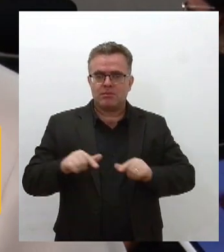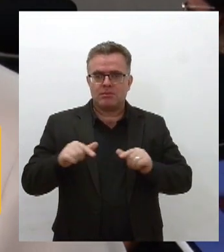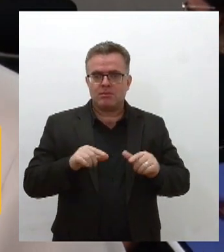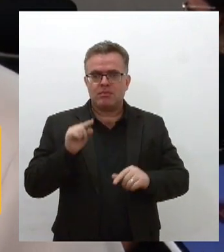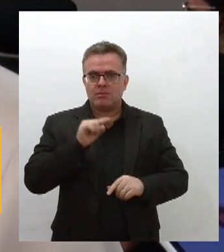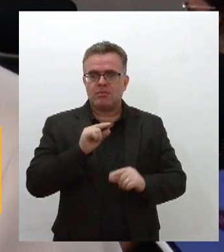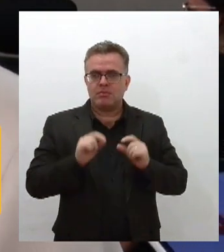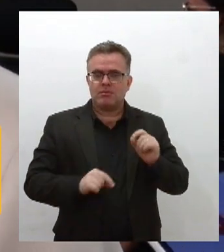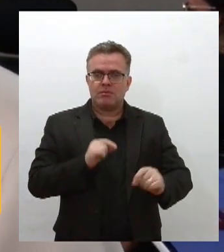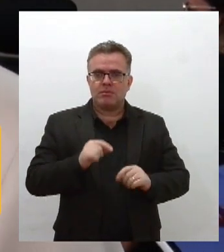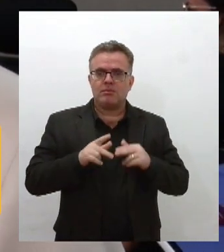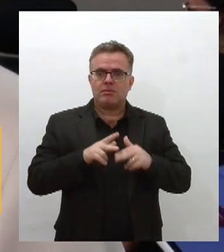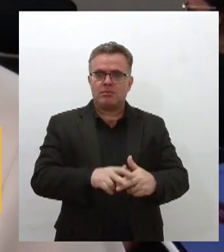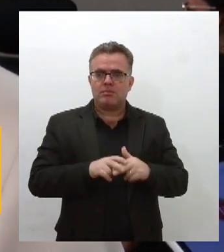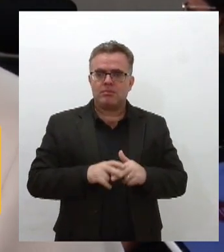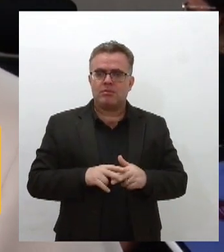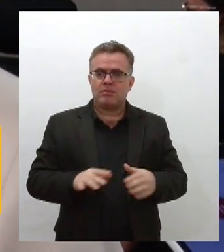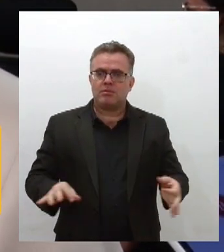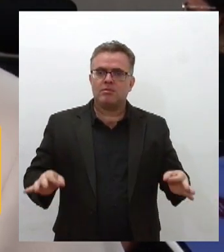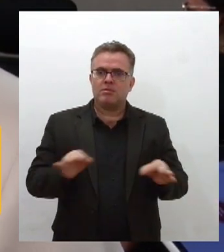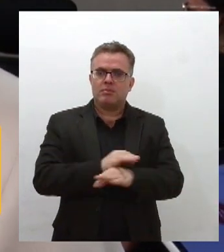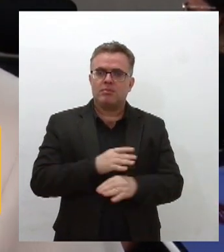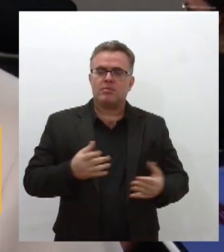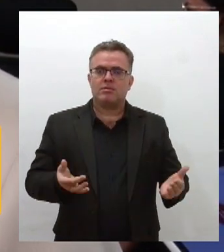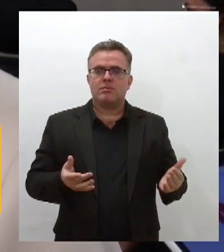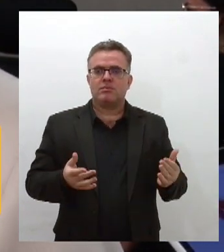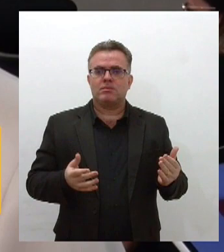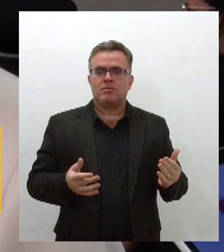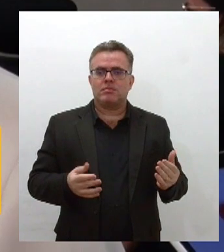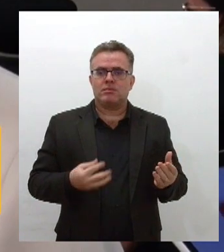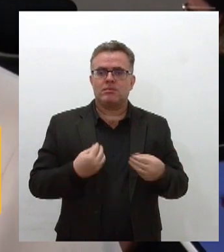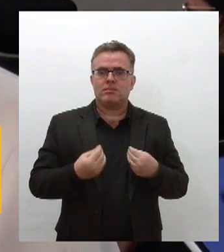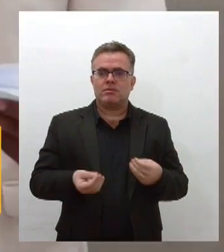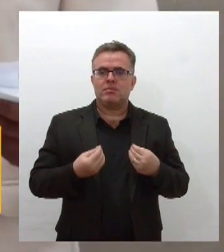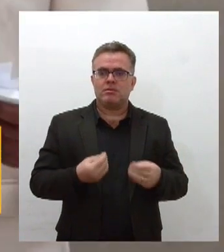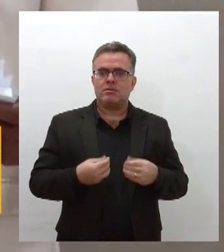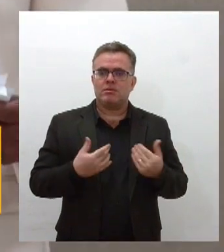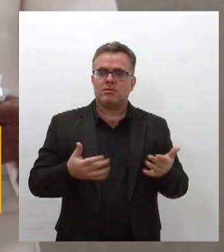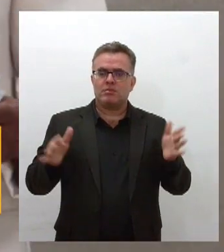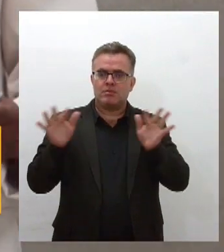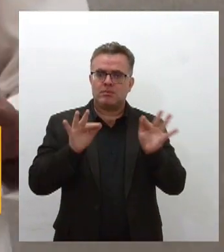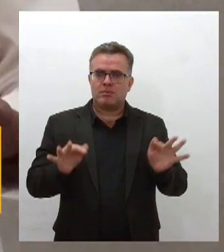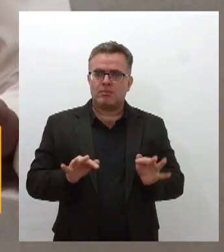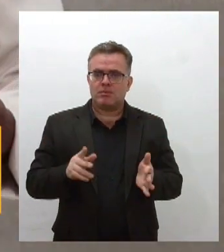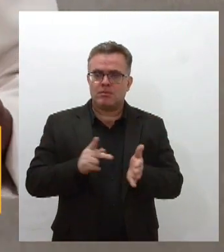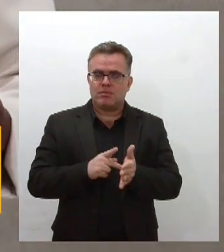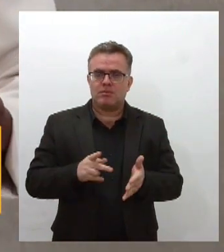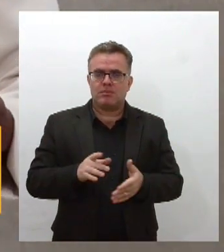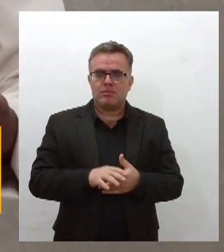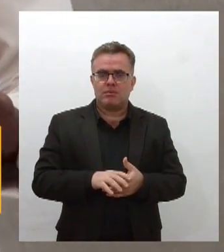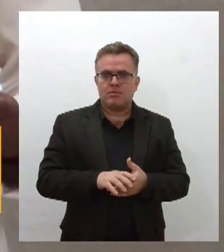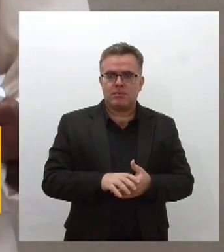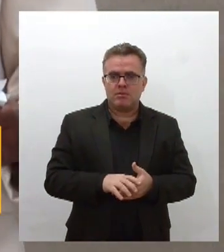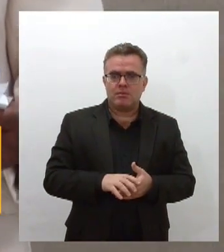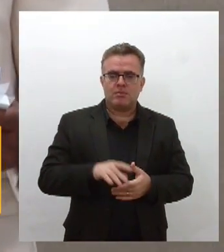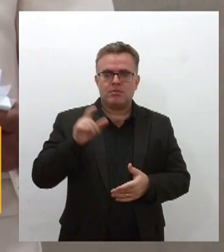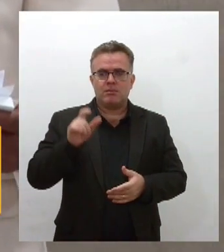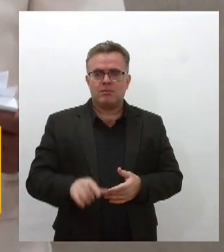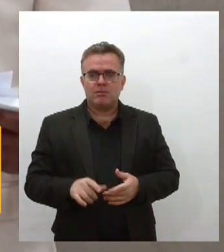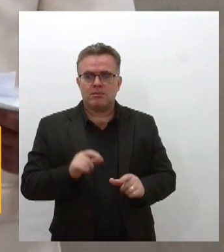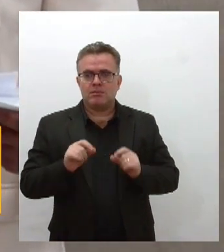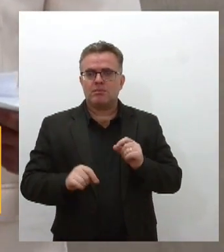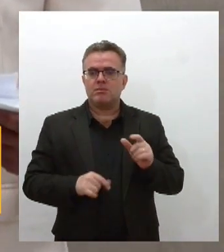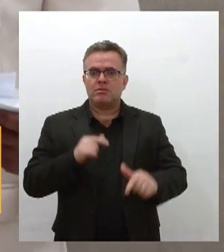enfim então do ponto de vista subjetivo pessoal eu estou muito feliz mesmo Como sergipano o estudioso disse que o trabalho vai